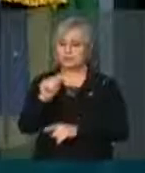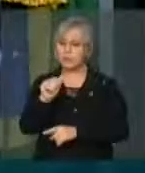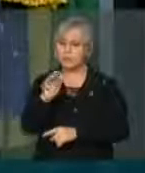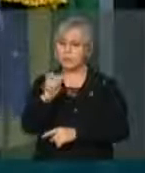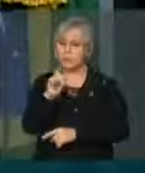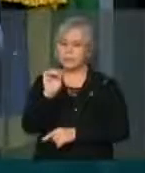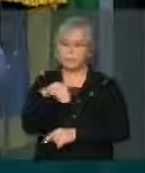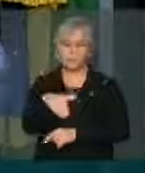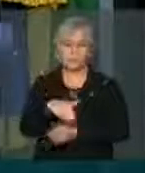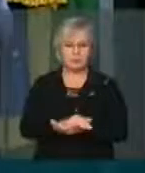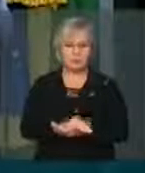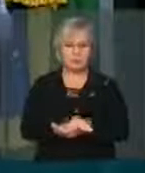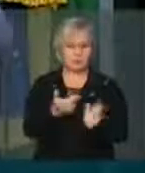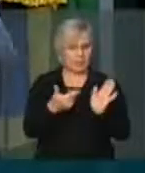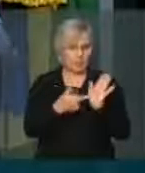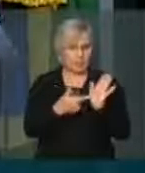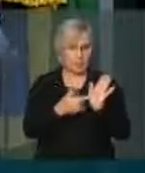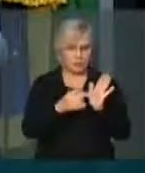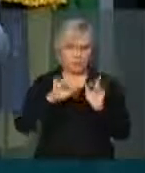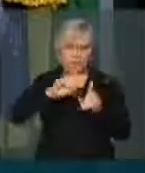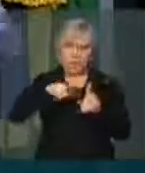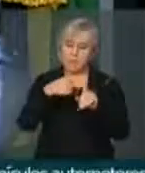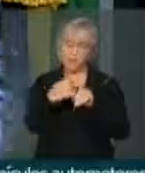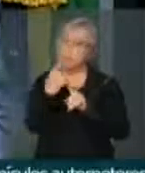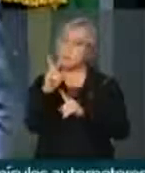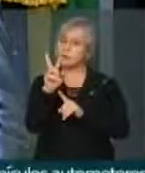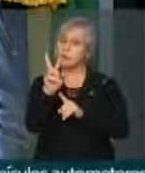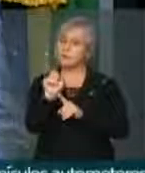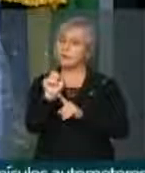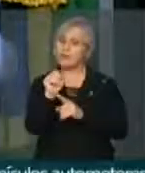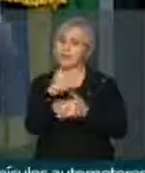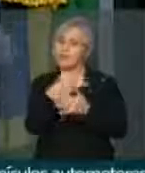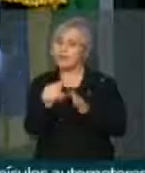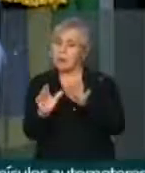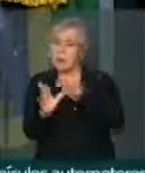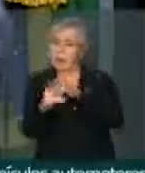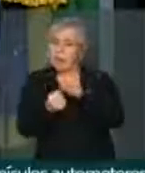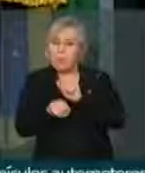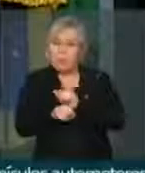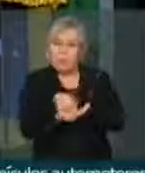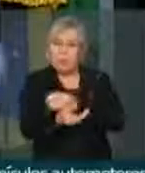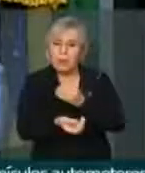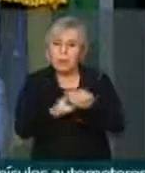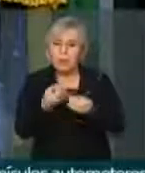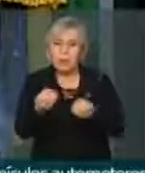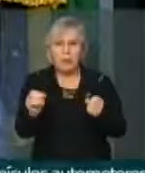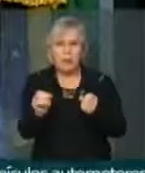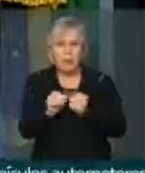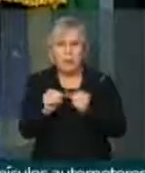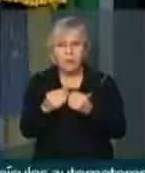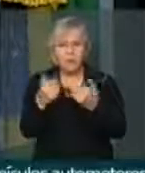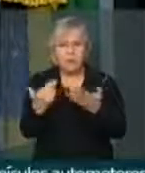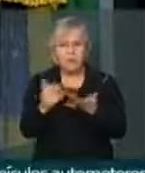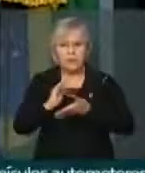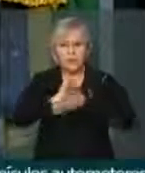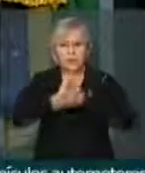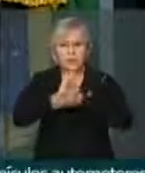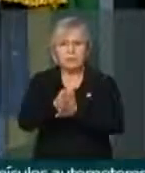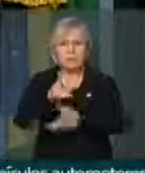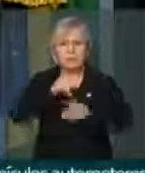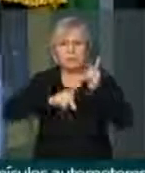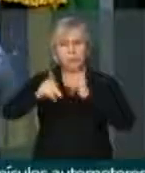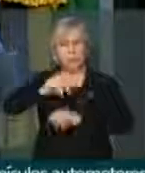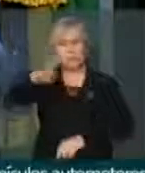Miro, esse é apenas mais um episódio obscuro. Não é possível que se faça isso com a população brasileira.